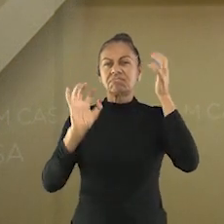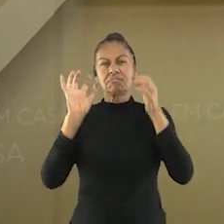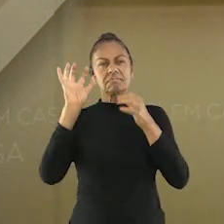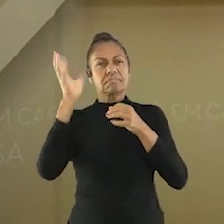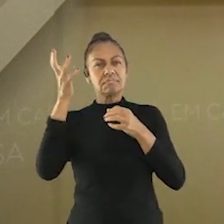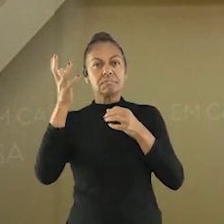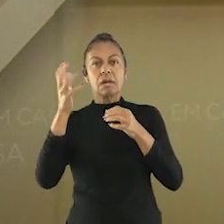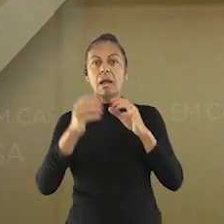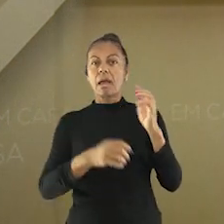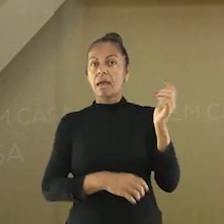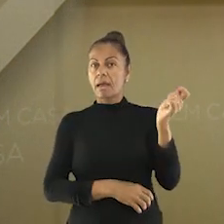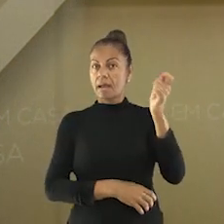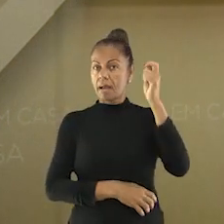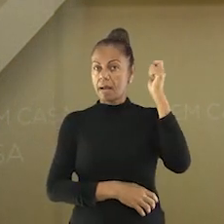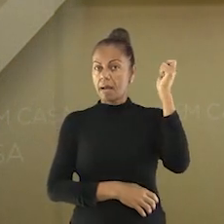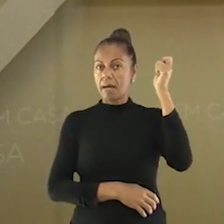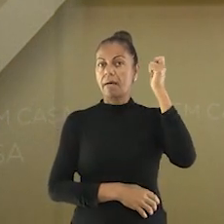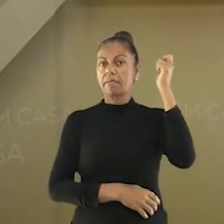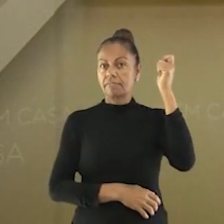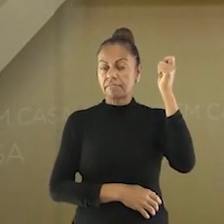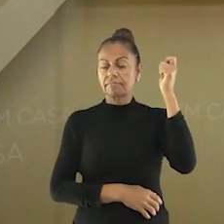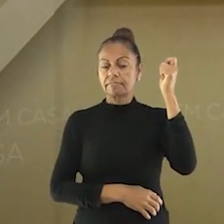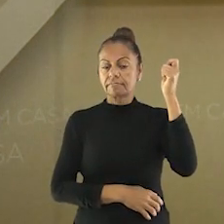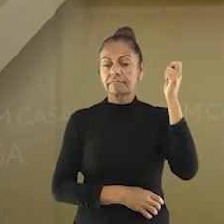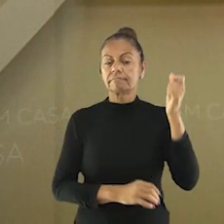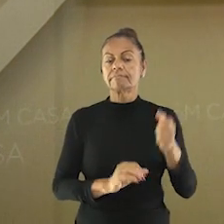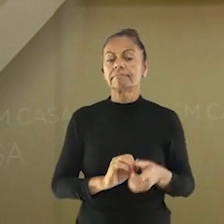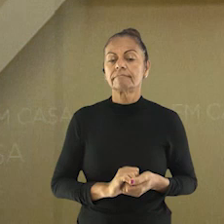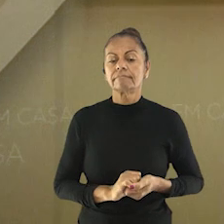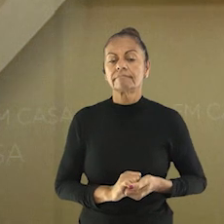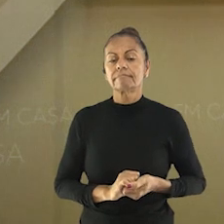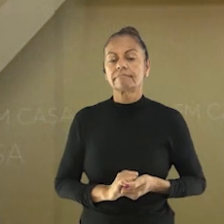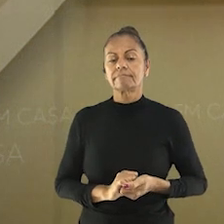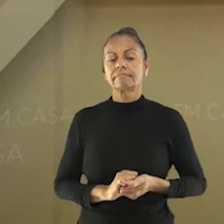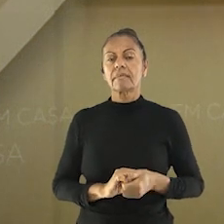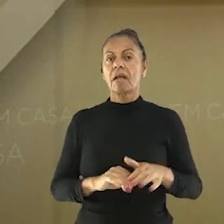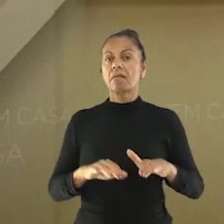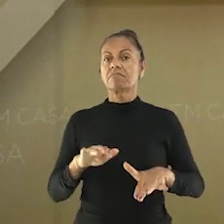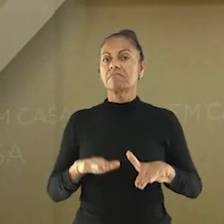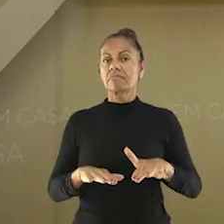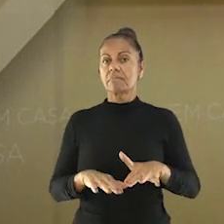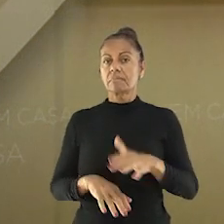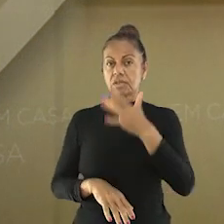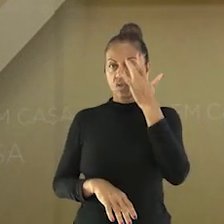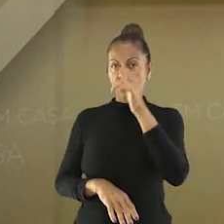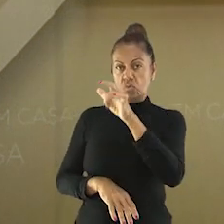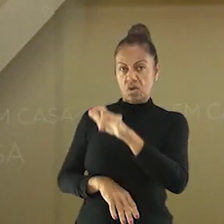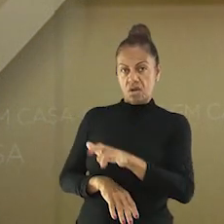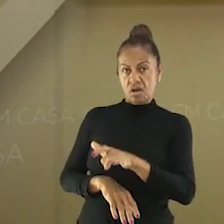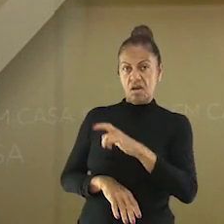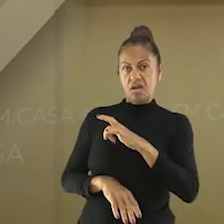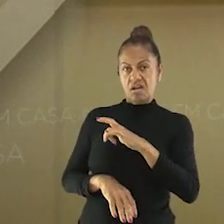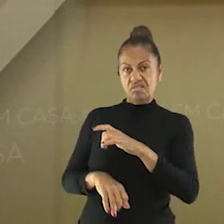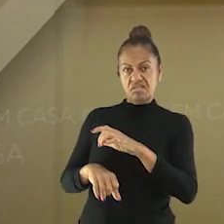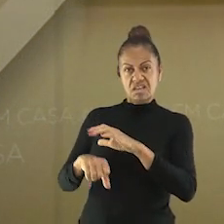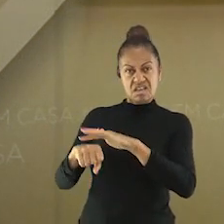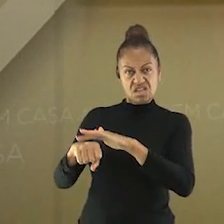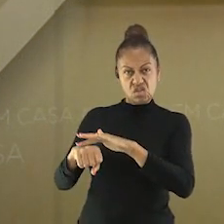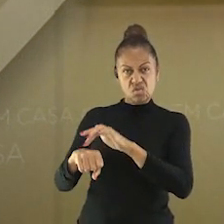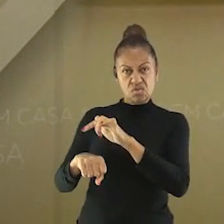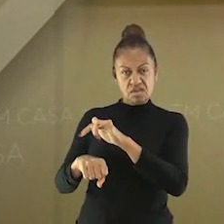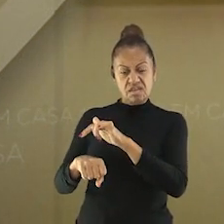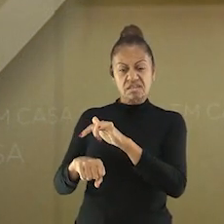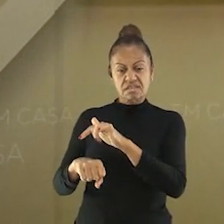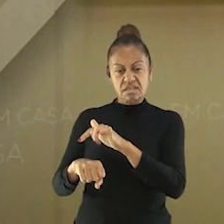alterado e distensões. É bem grave, certo? E os riscos são tão altos, para vocês terem uma ideia, que um paciente celíaco não